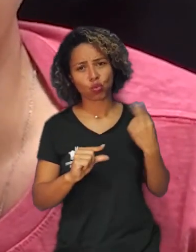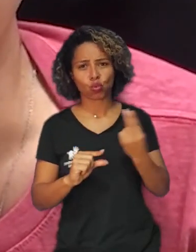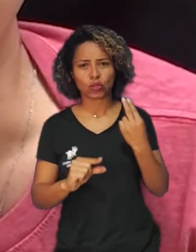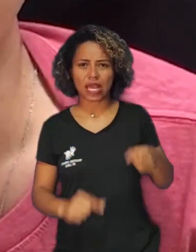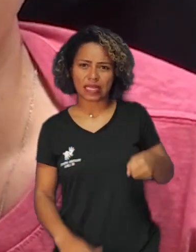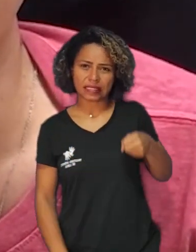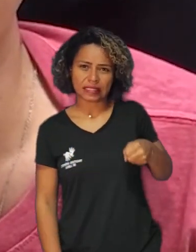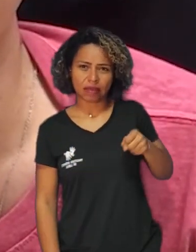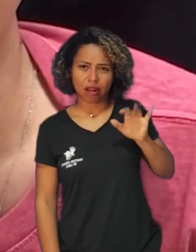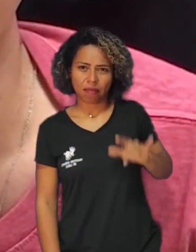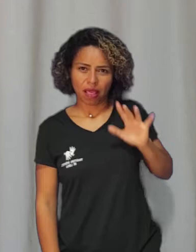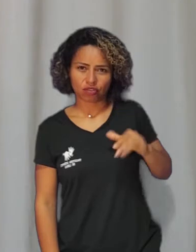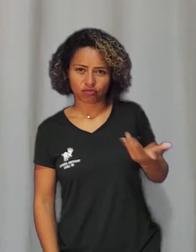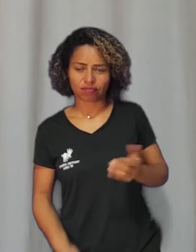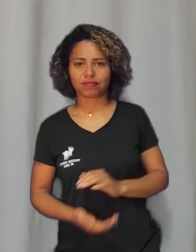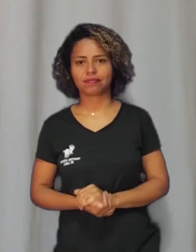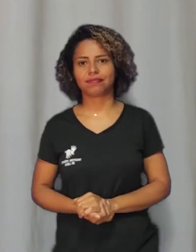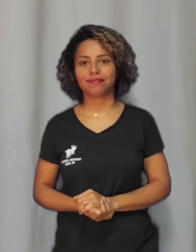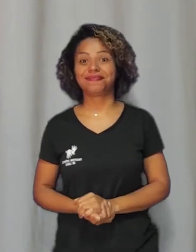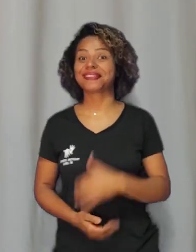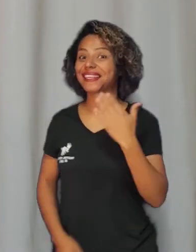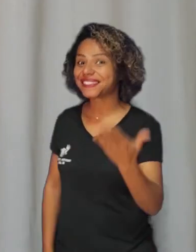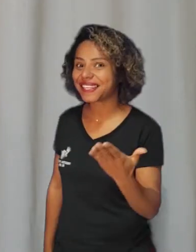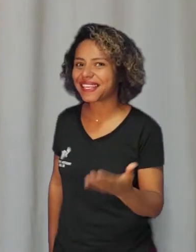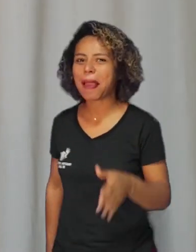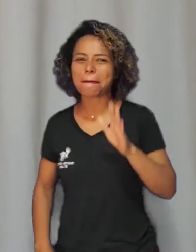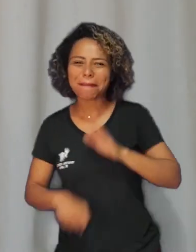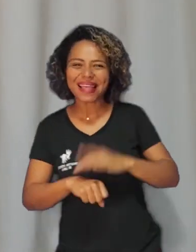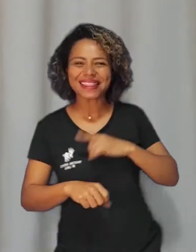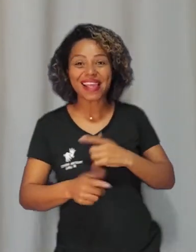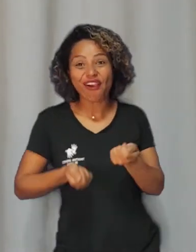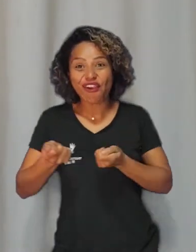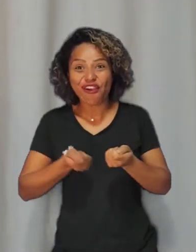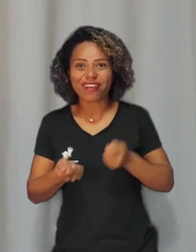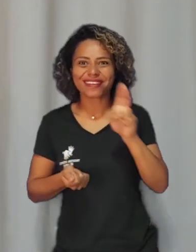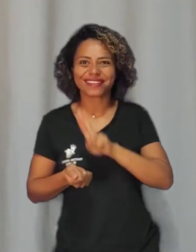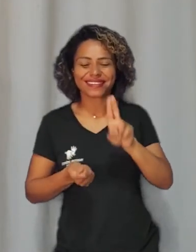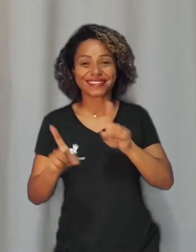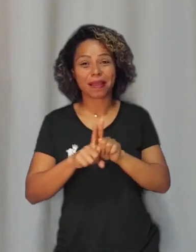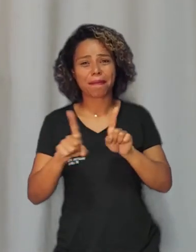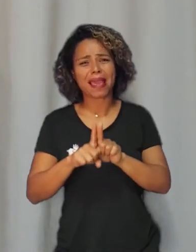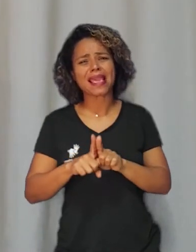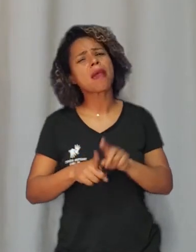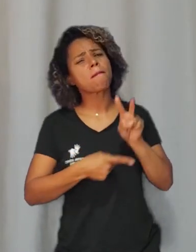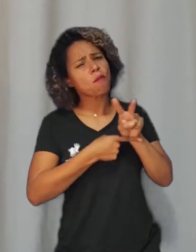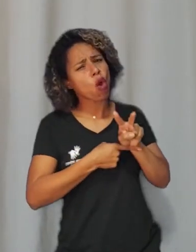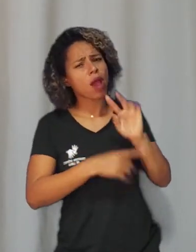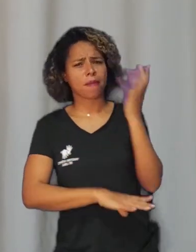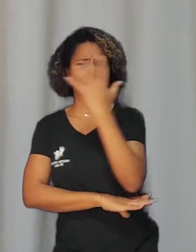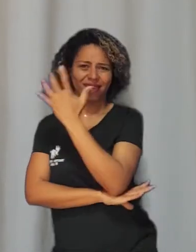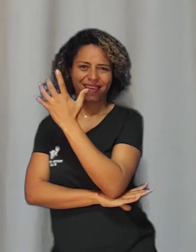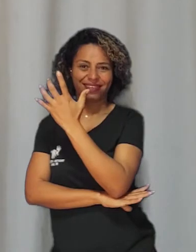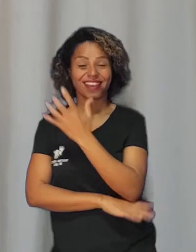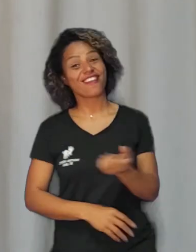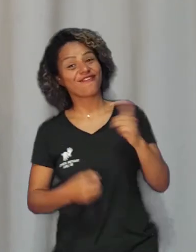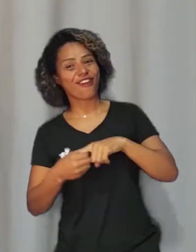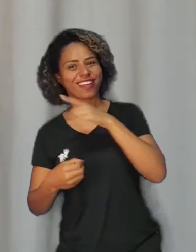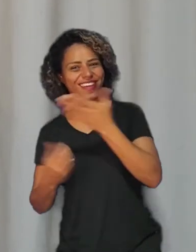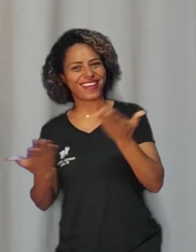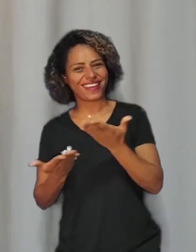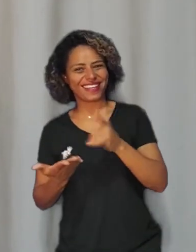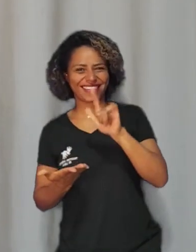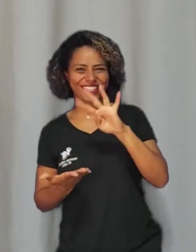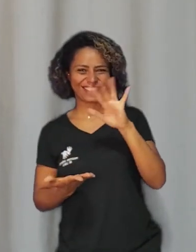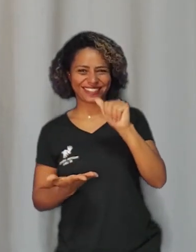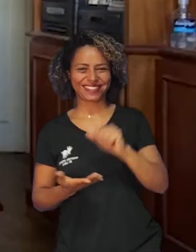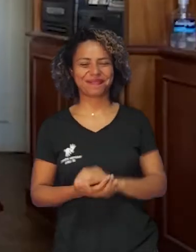de sacolinhas. É isso aí. Mais economia para a universidade e menos resíduo para o meio ambiente. Eu volto